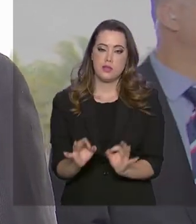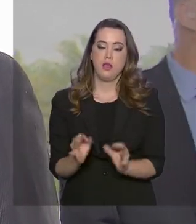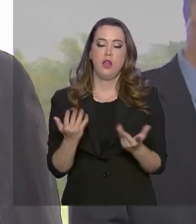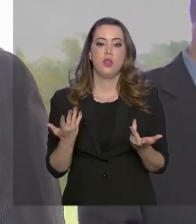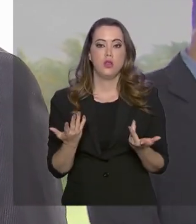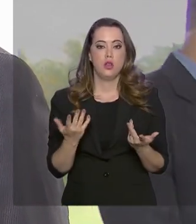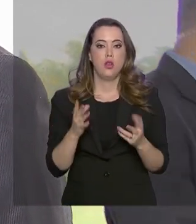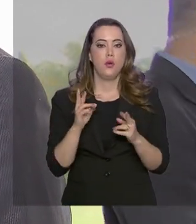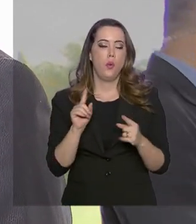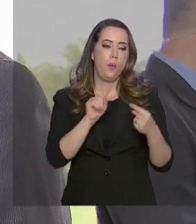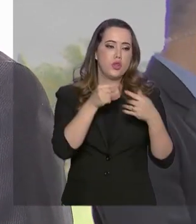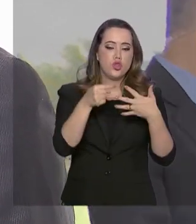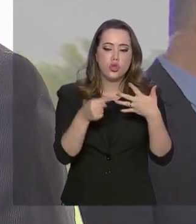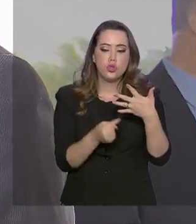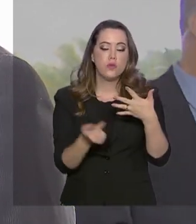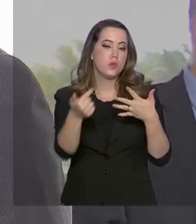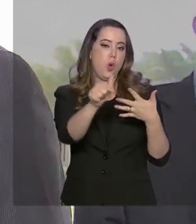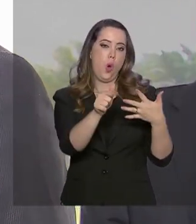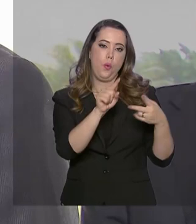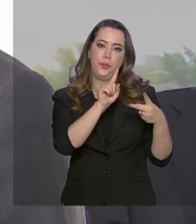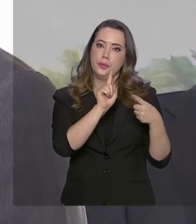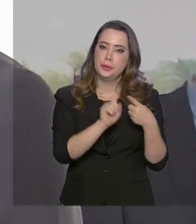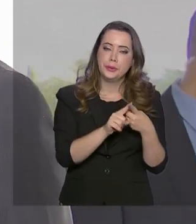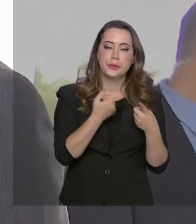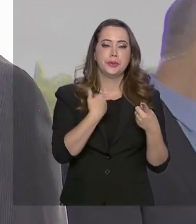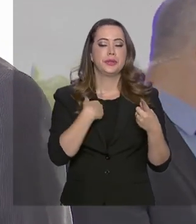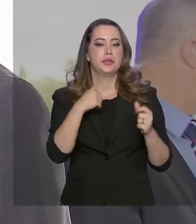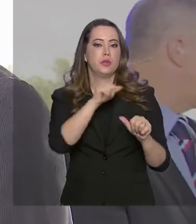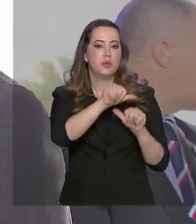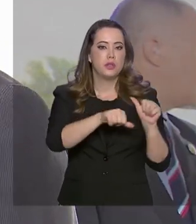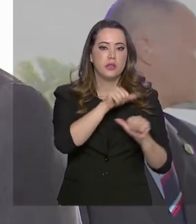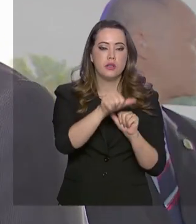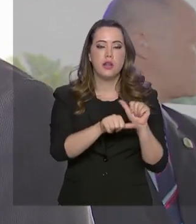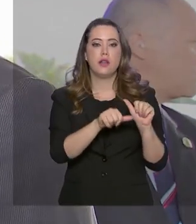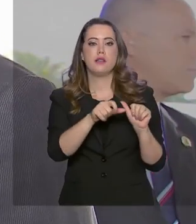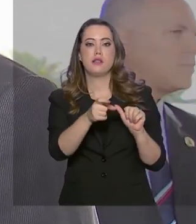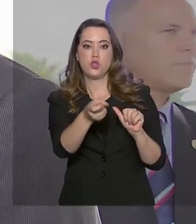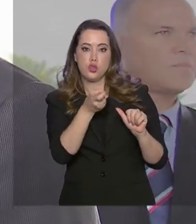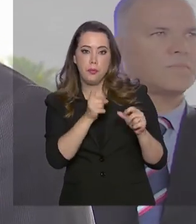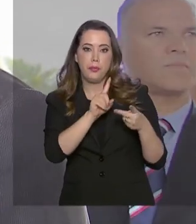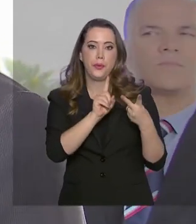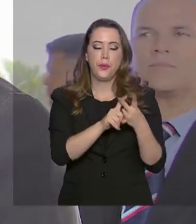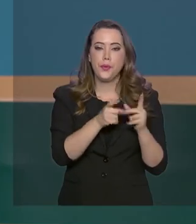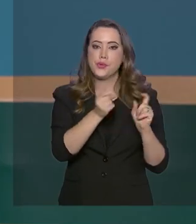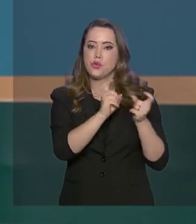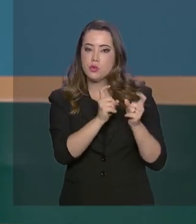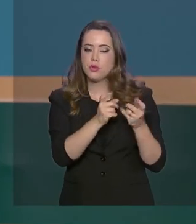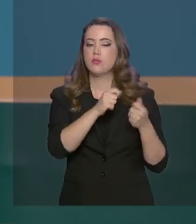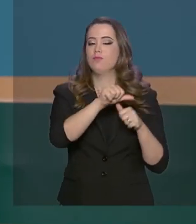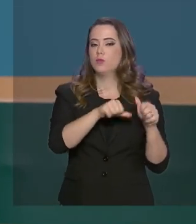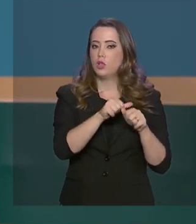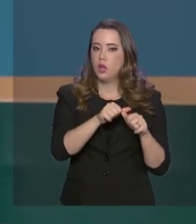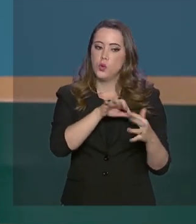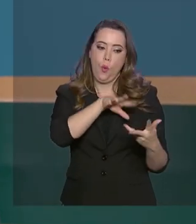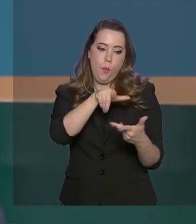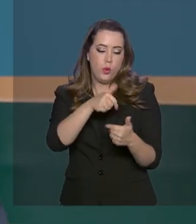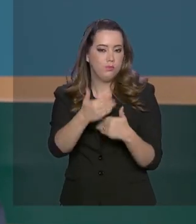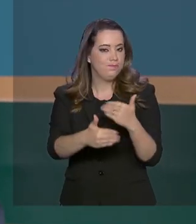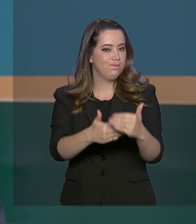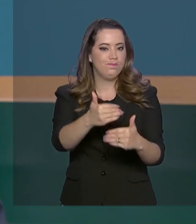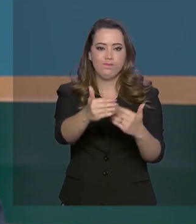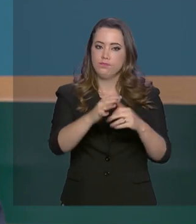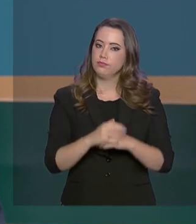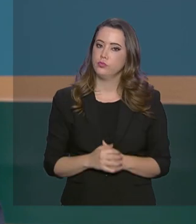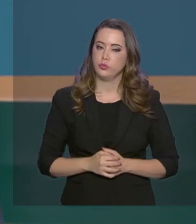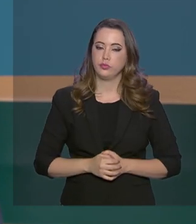os outros objetivos. Reforma tributária, administrativa, o mundo continua girando. O Ministério do